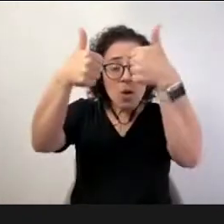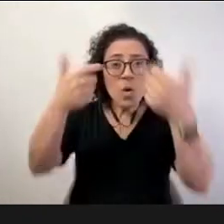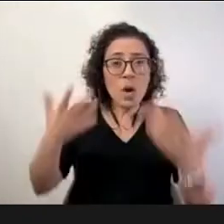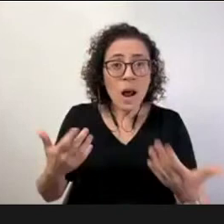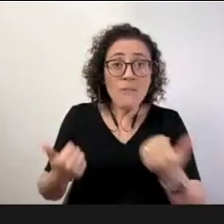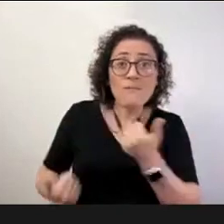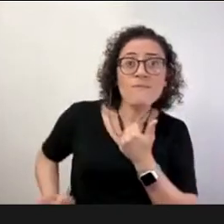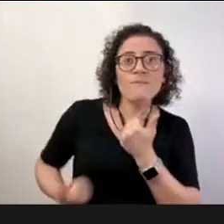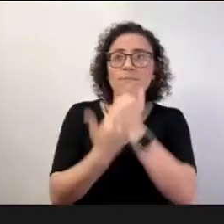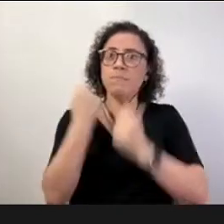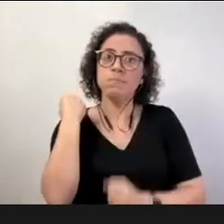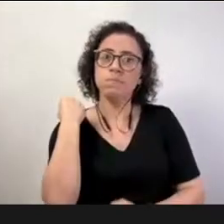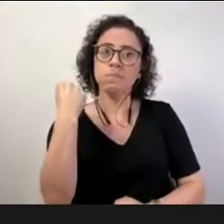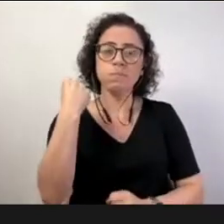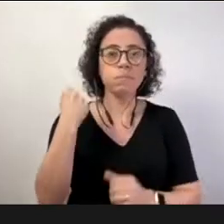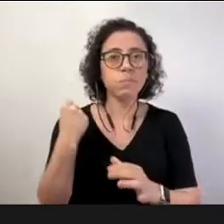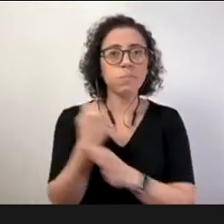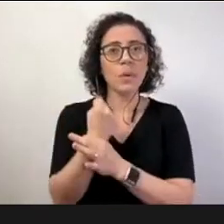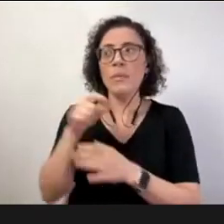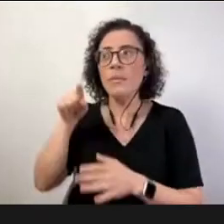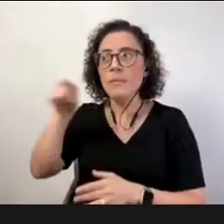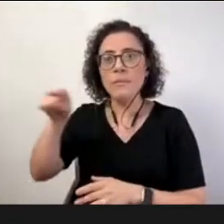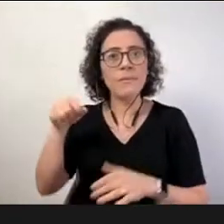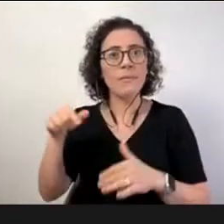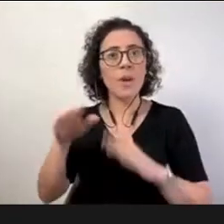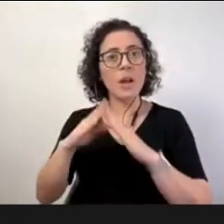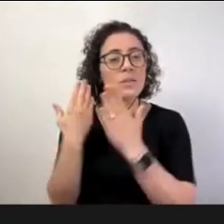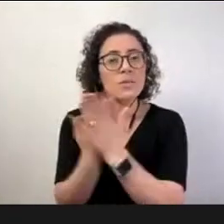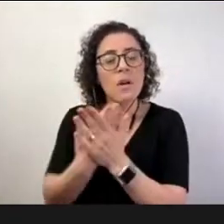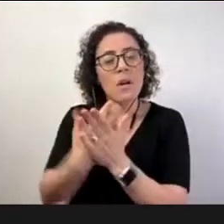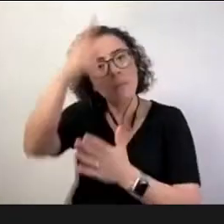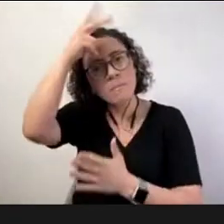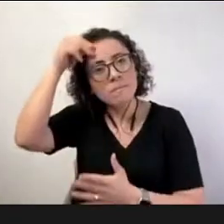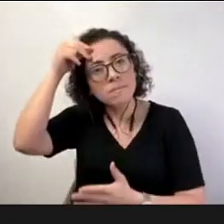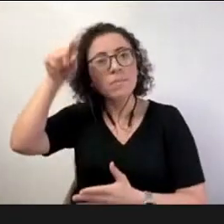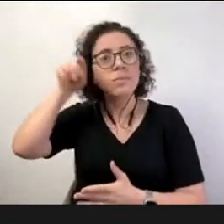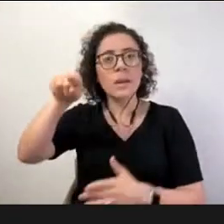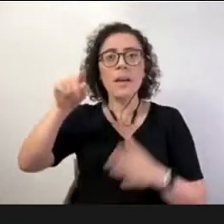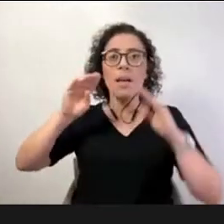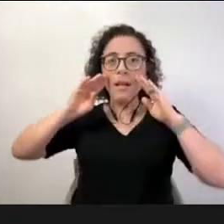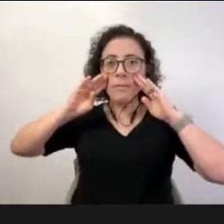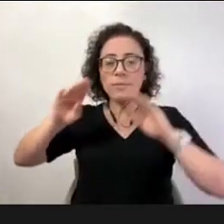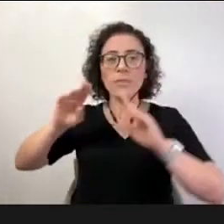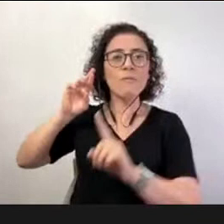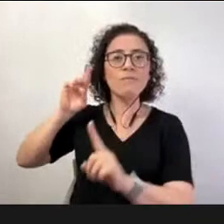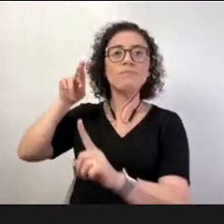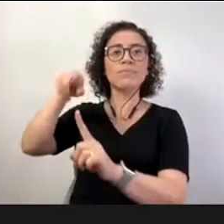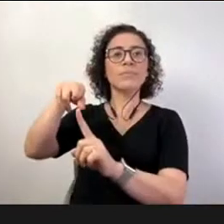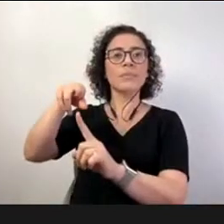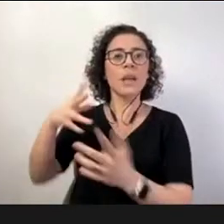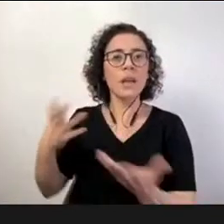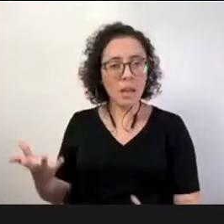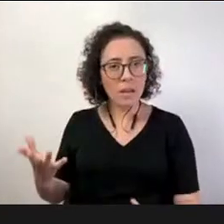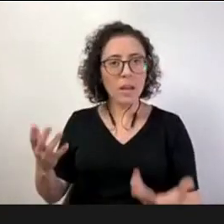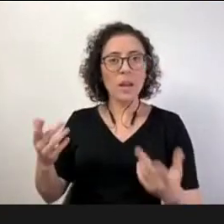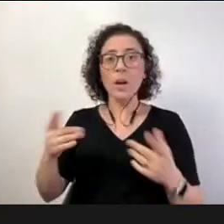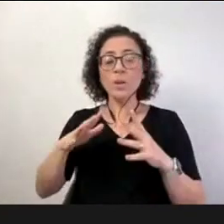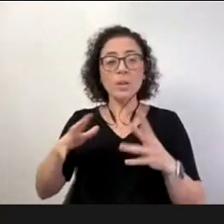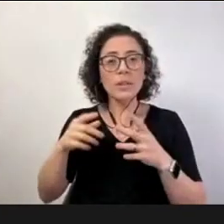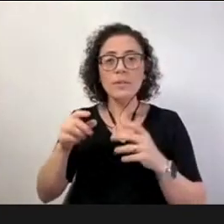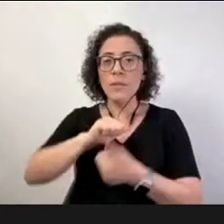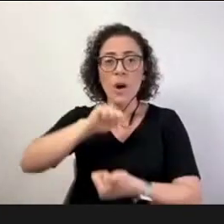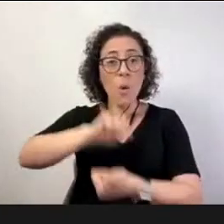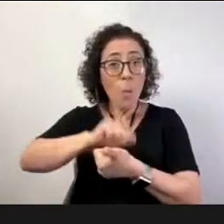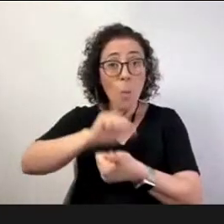a escola pública faça com que a escola pública seja uma escola de alta qualidade isso é sem dúvida uma